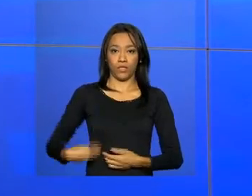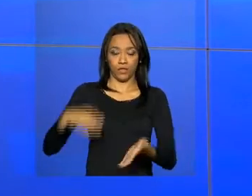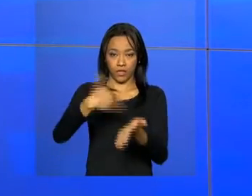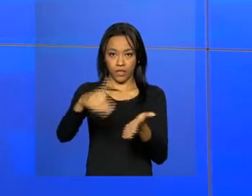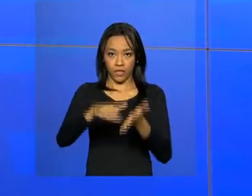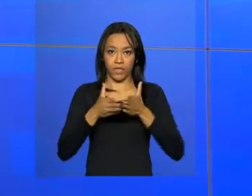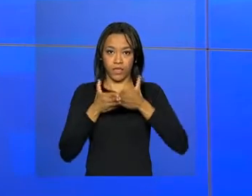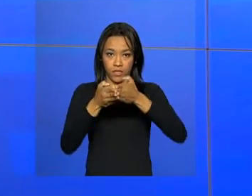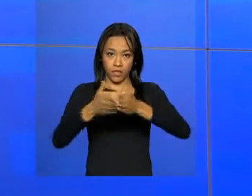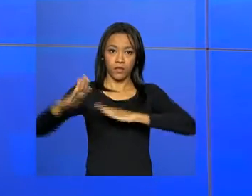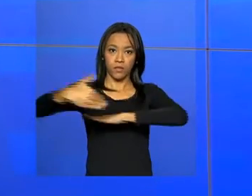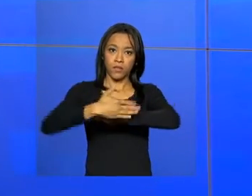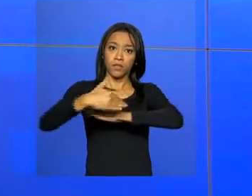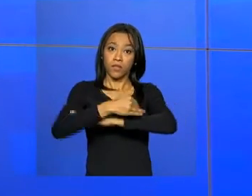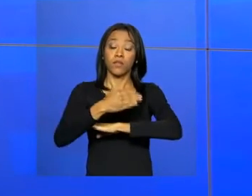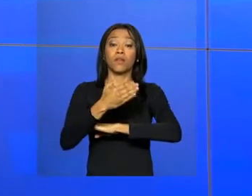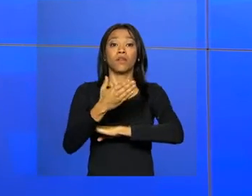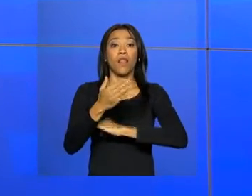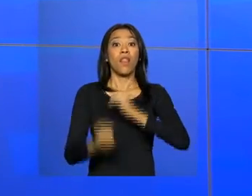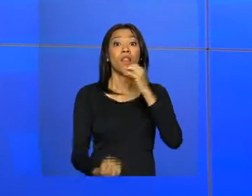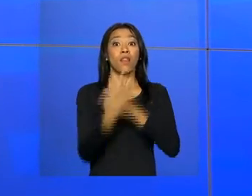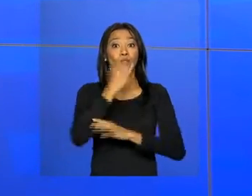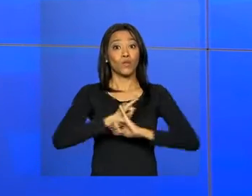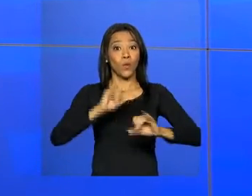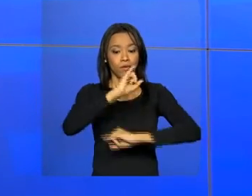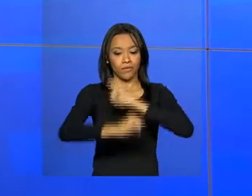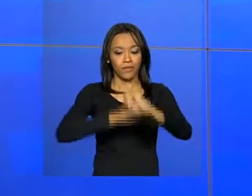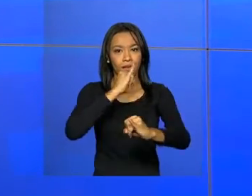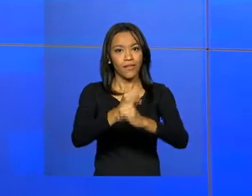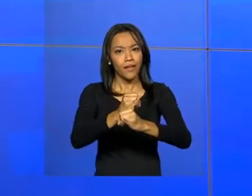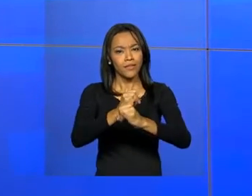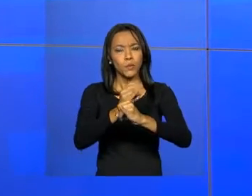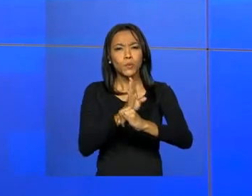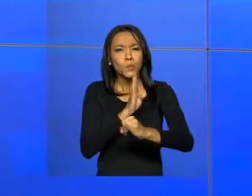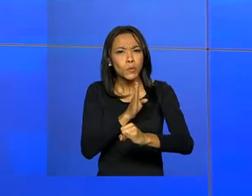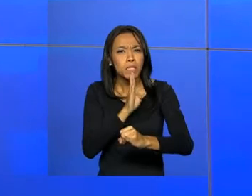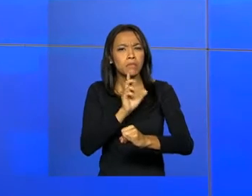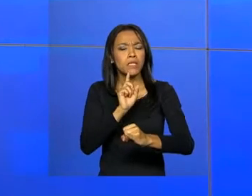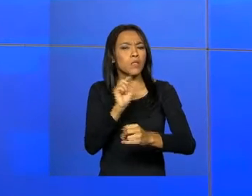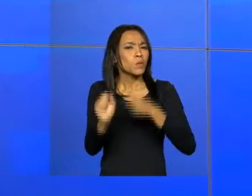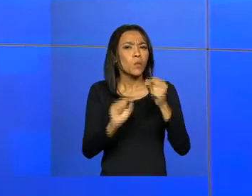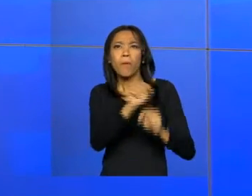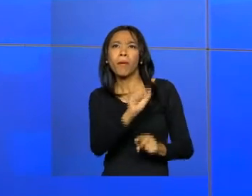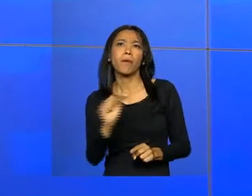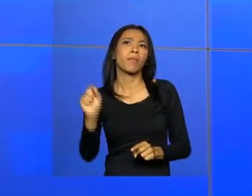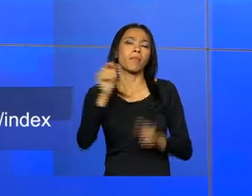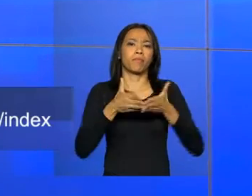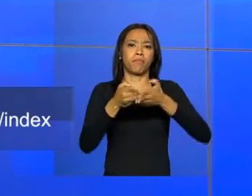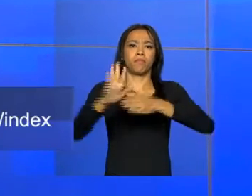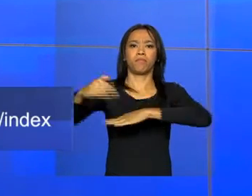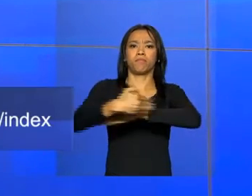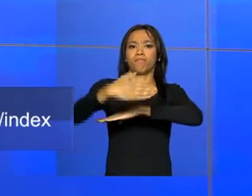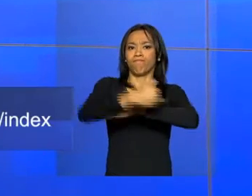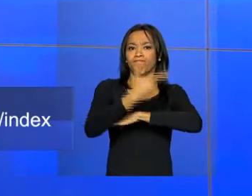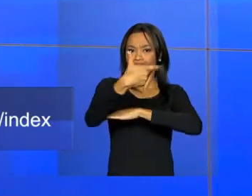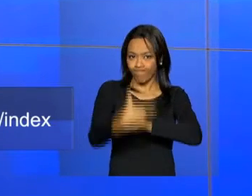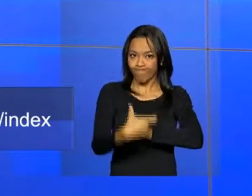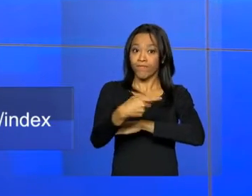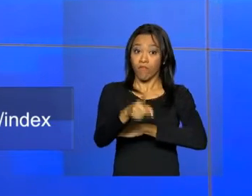lançou uma plataforma virtual com informações consolidadas sobre os portos do Brasil. No site